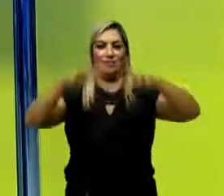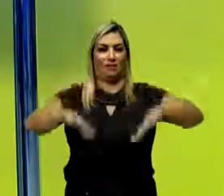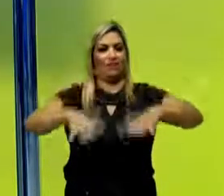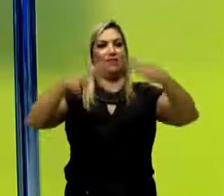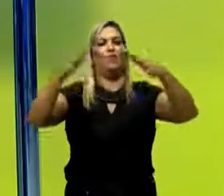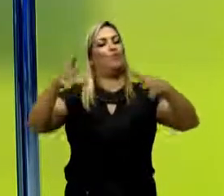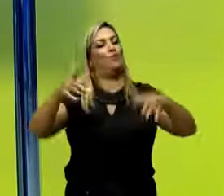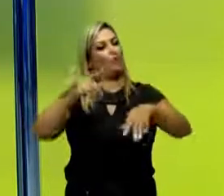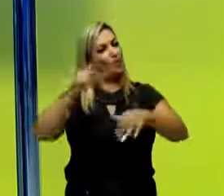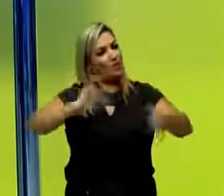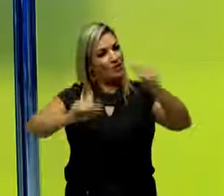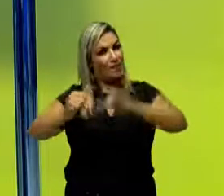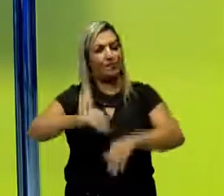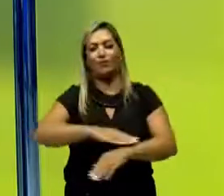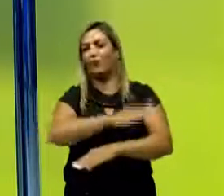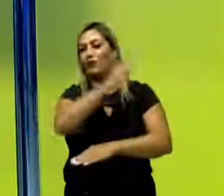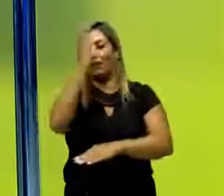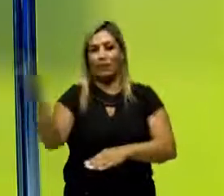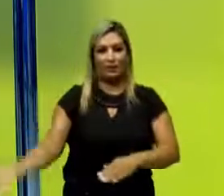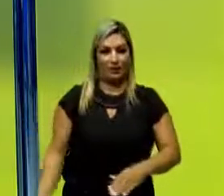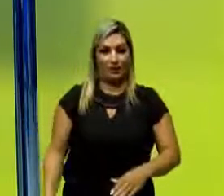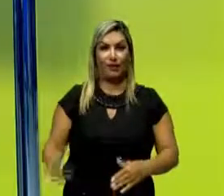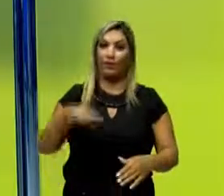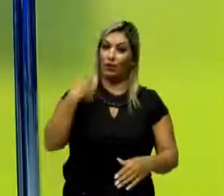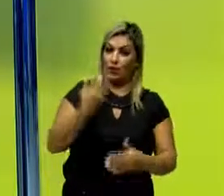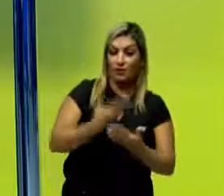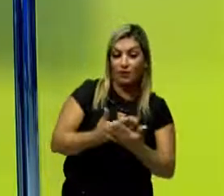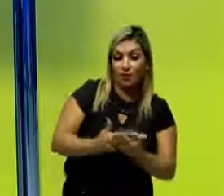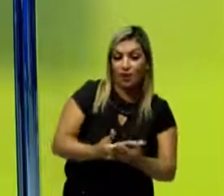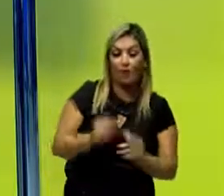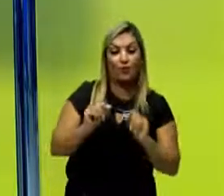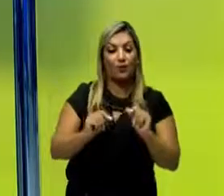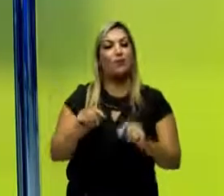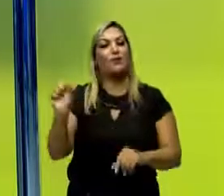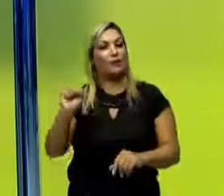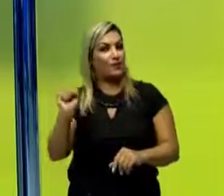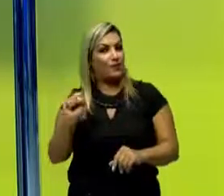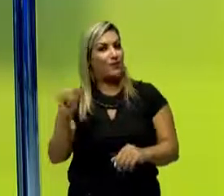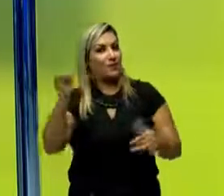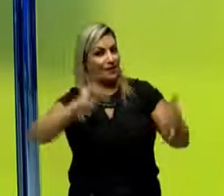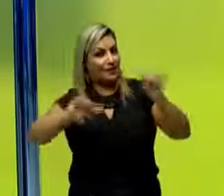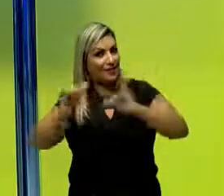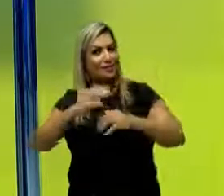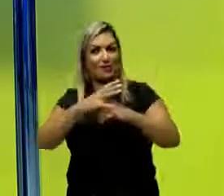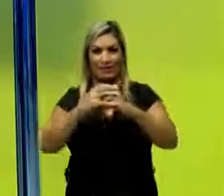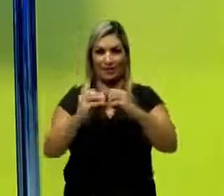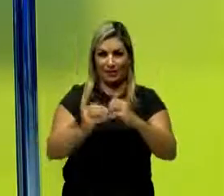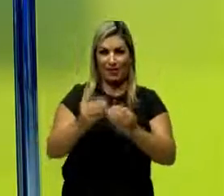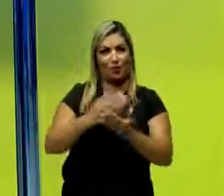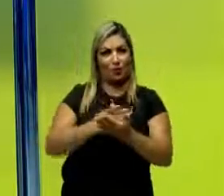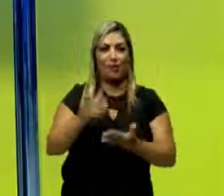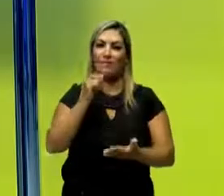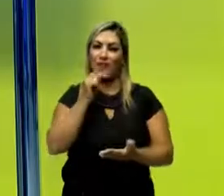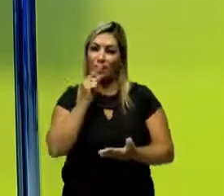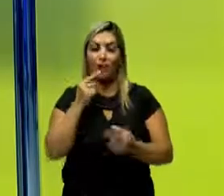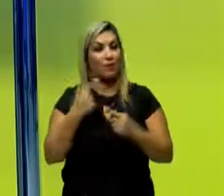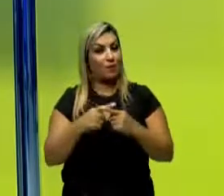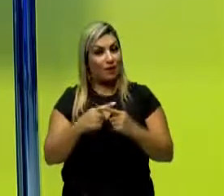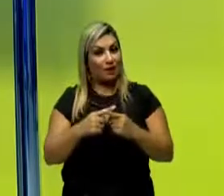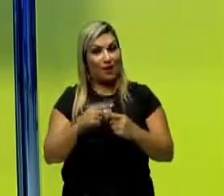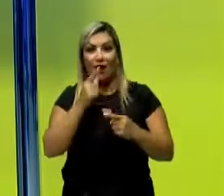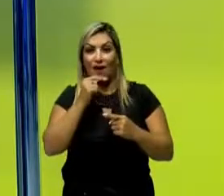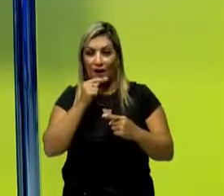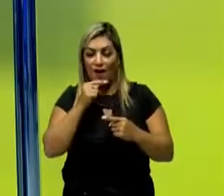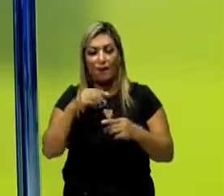a todo momento. Então, a nossa aula sobre substâncias químicas na célula começa com água, porque a